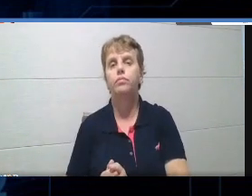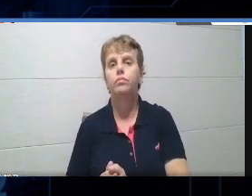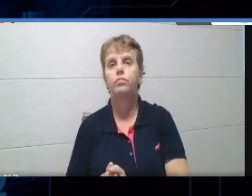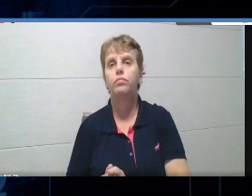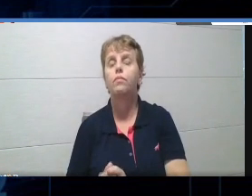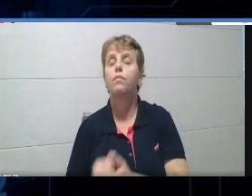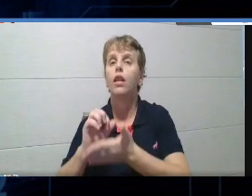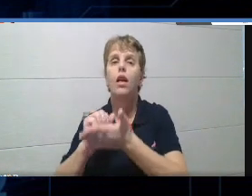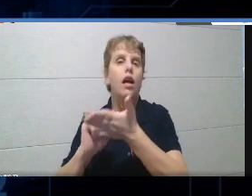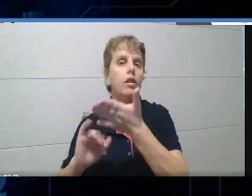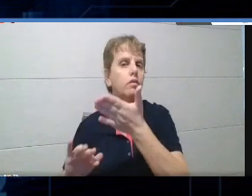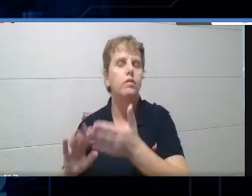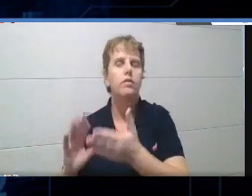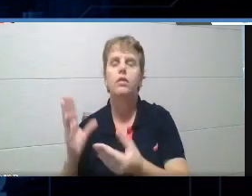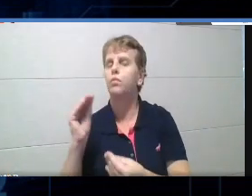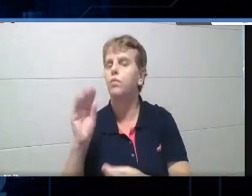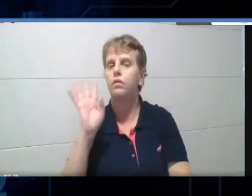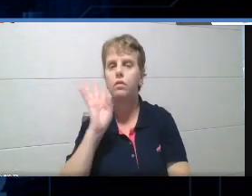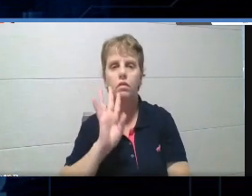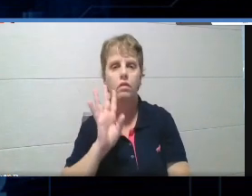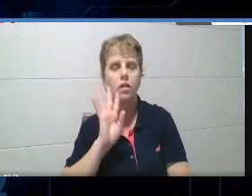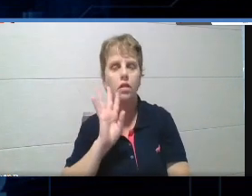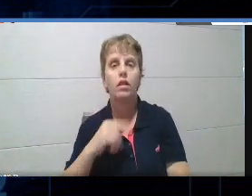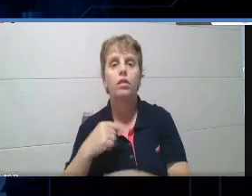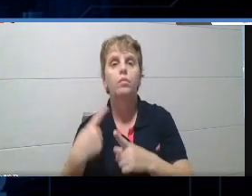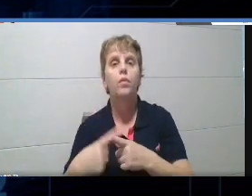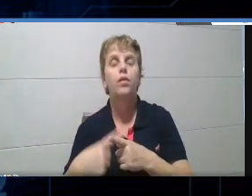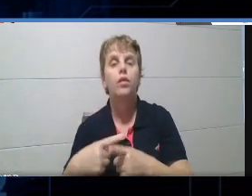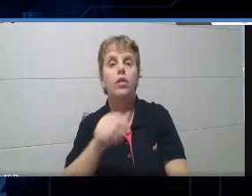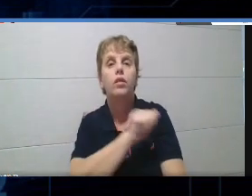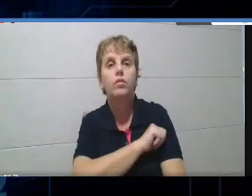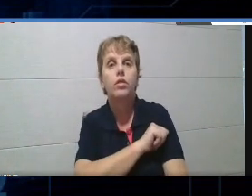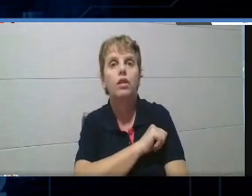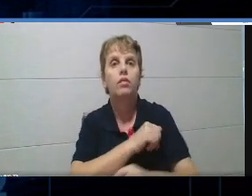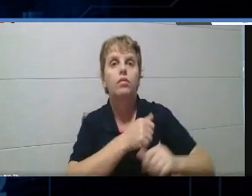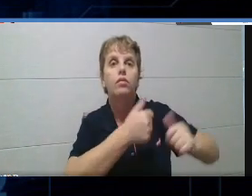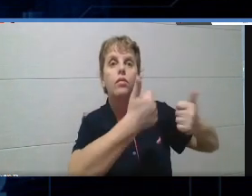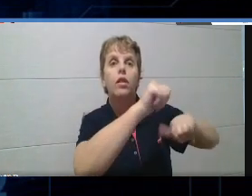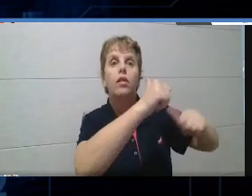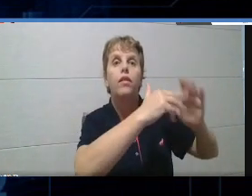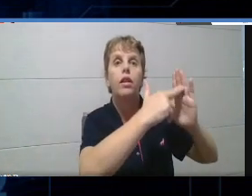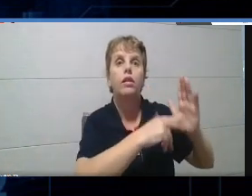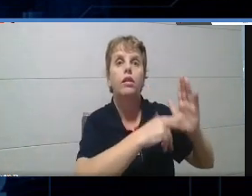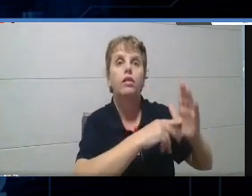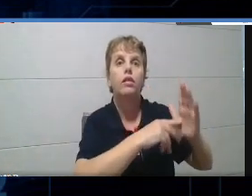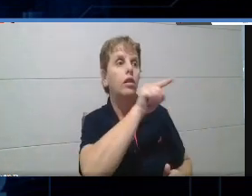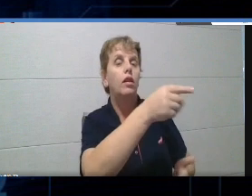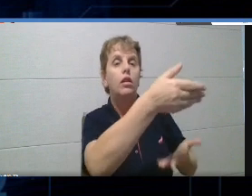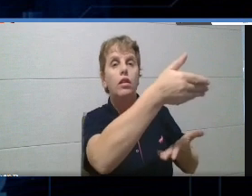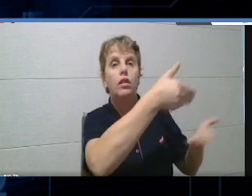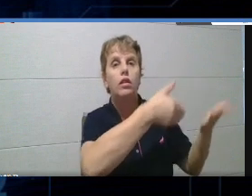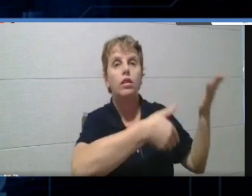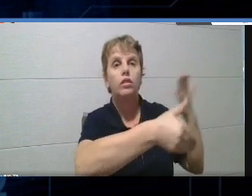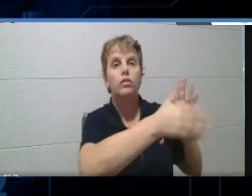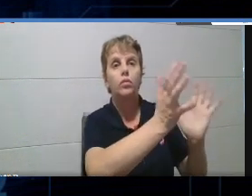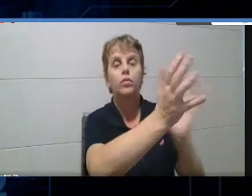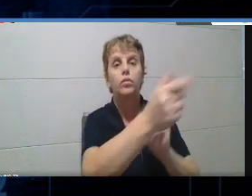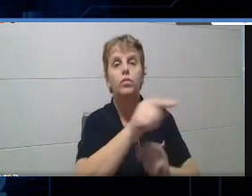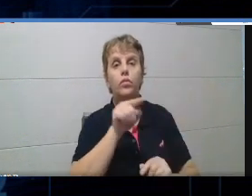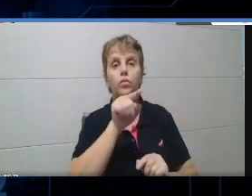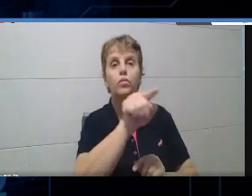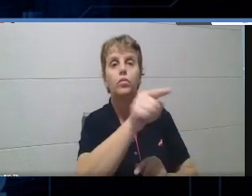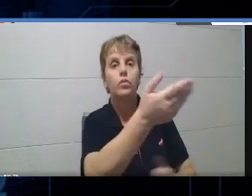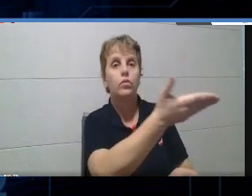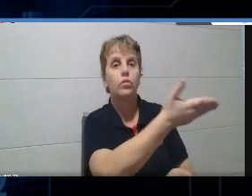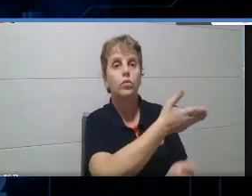muito legal, porque eles avaliaram uns aos outros, entende? Os alunos avaliaram